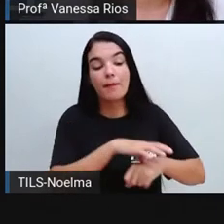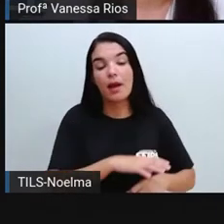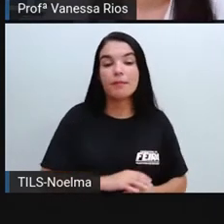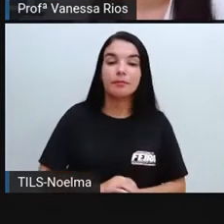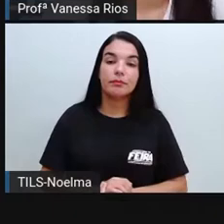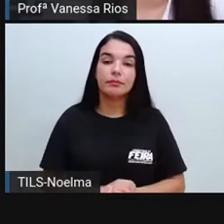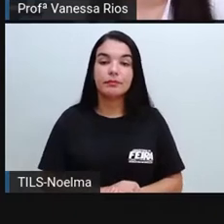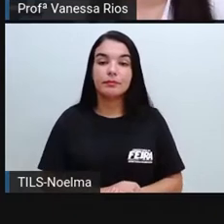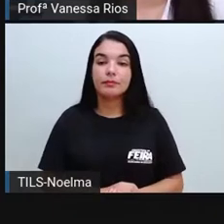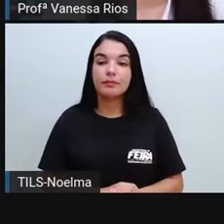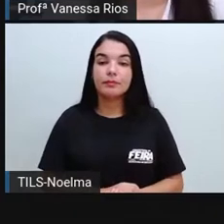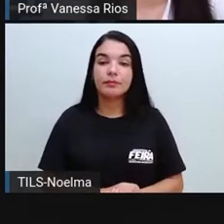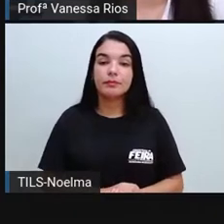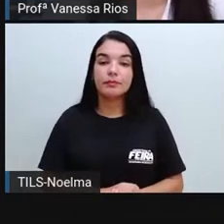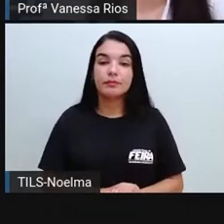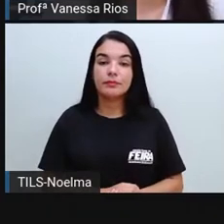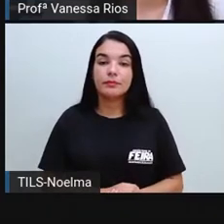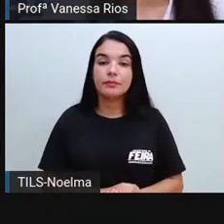alimento.